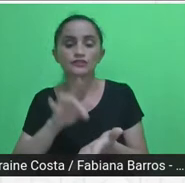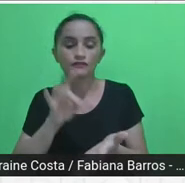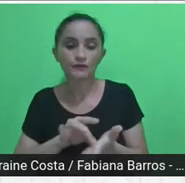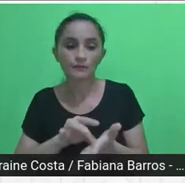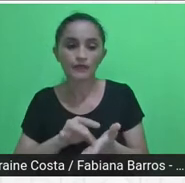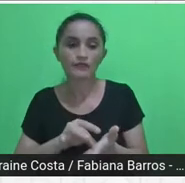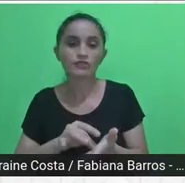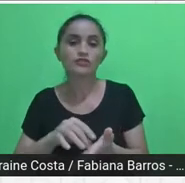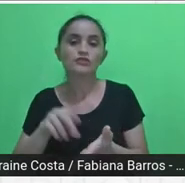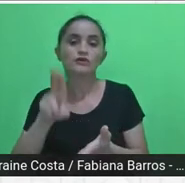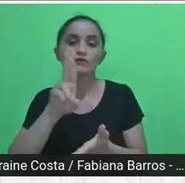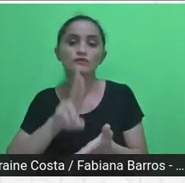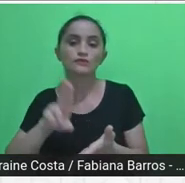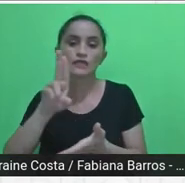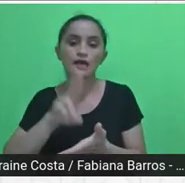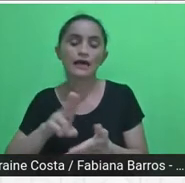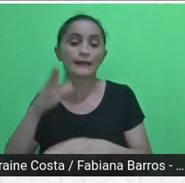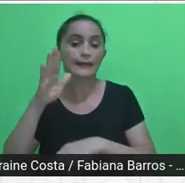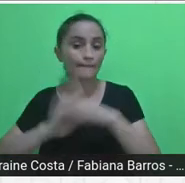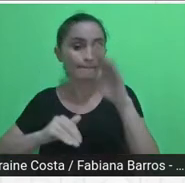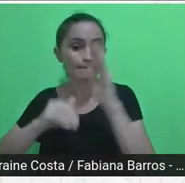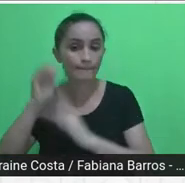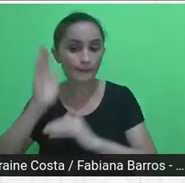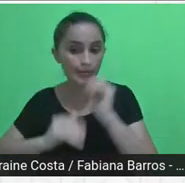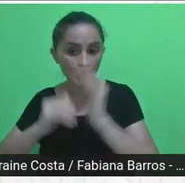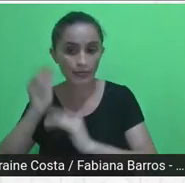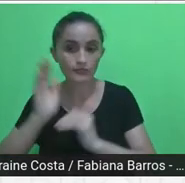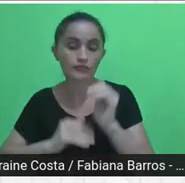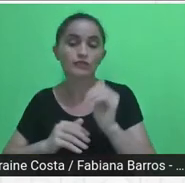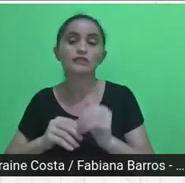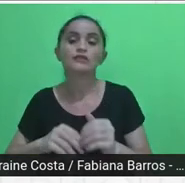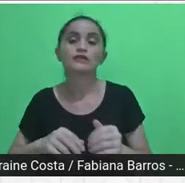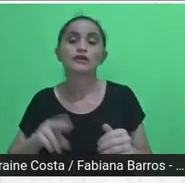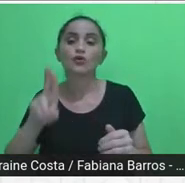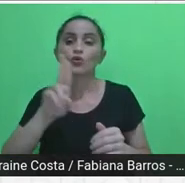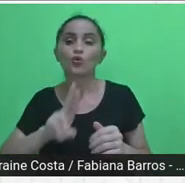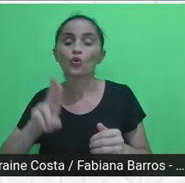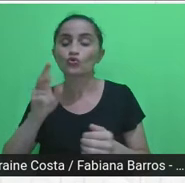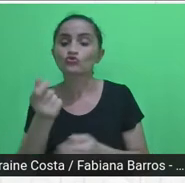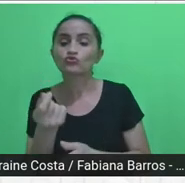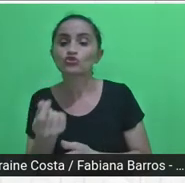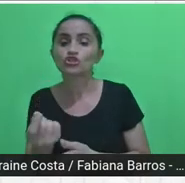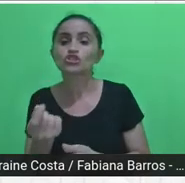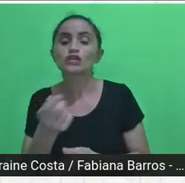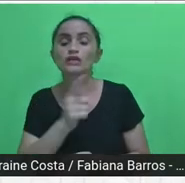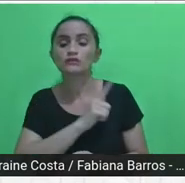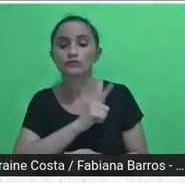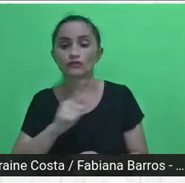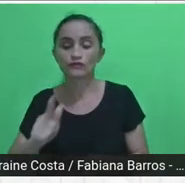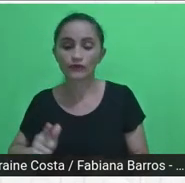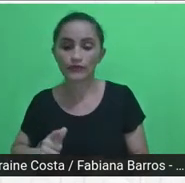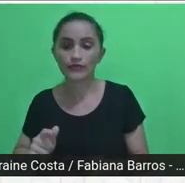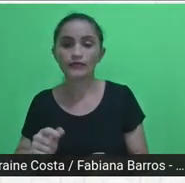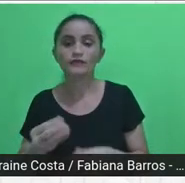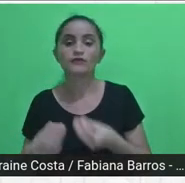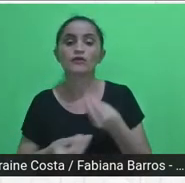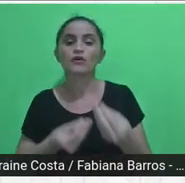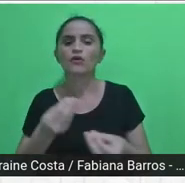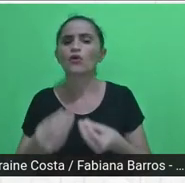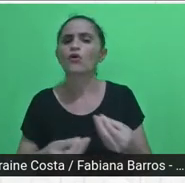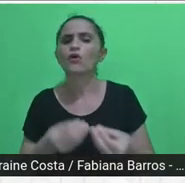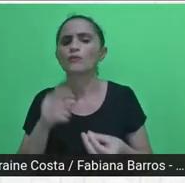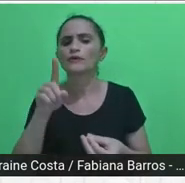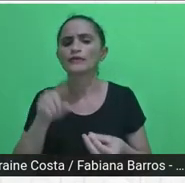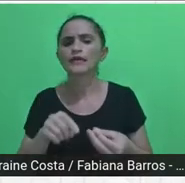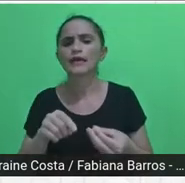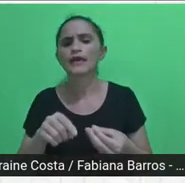identificar como é que funciona o orçamento público, as alíneas, as atribuições e daí para